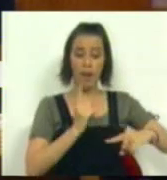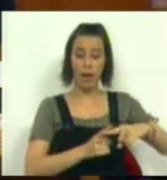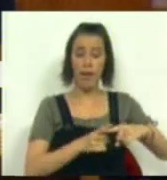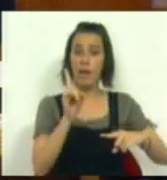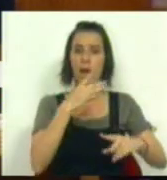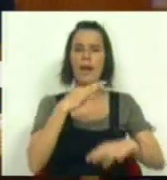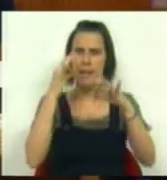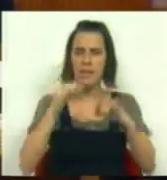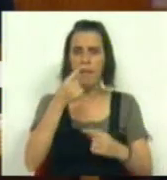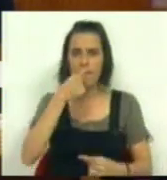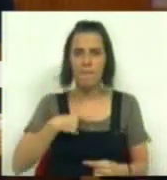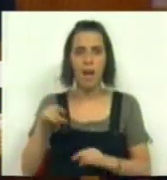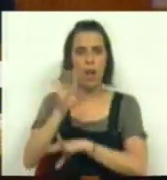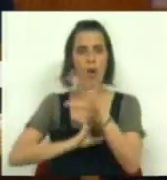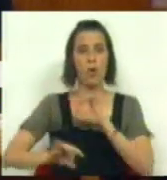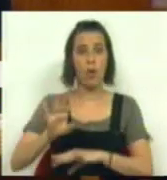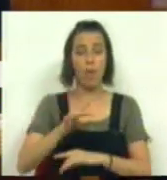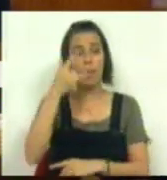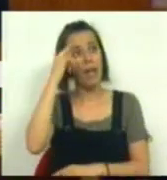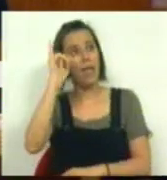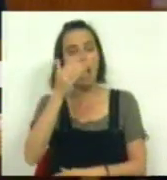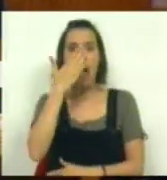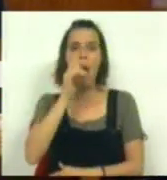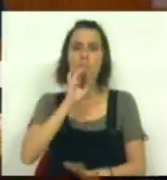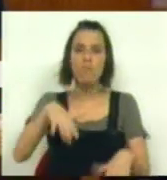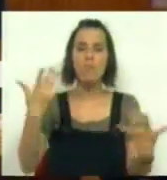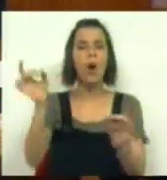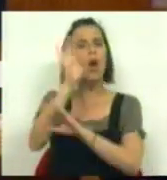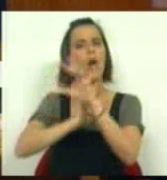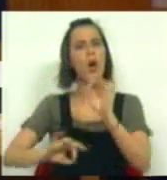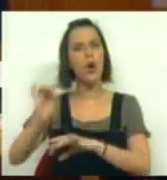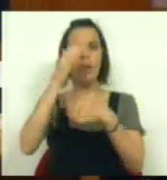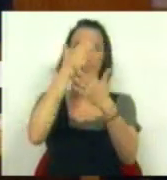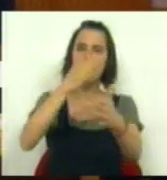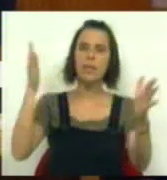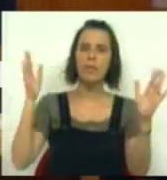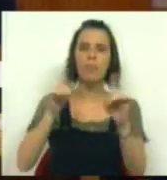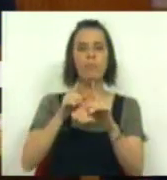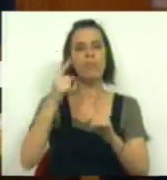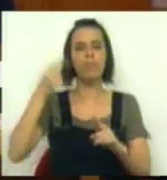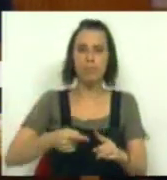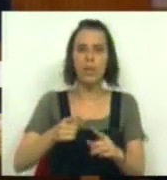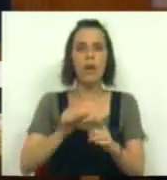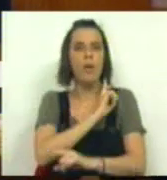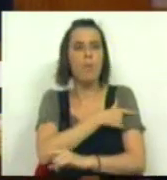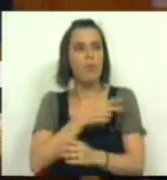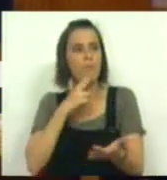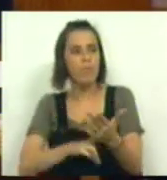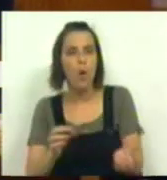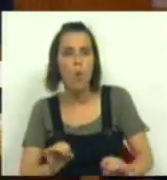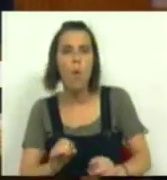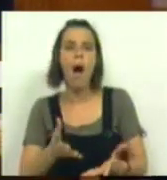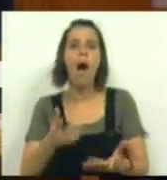é a desacerteza do fracasso europeu. A ideia de que pode existir uma Europa onde a democracia é um ornamento sem poder real